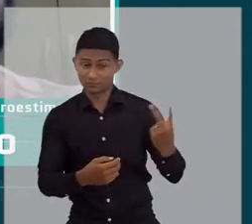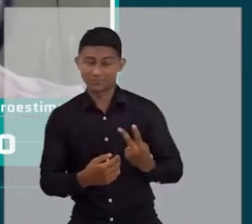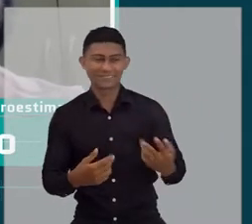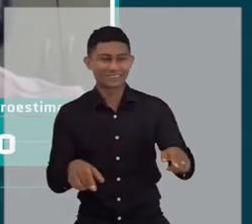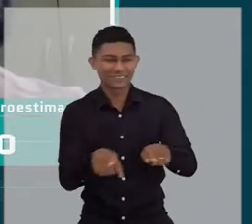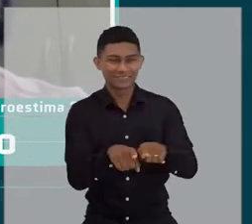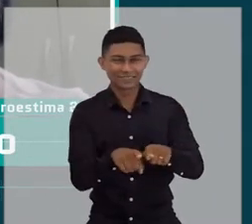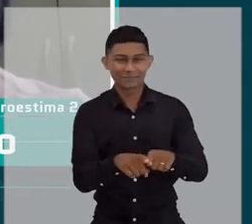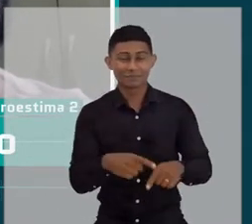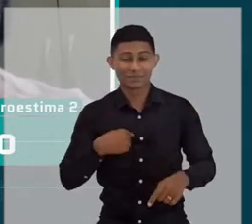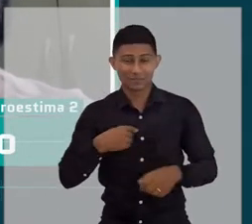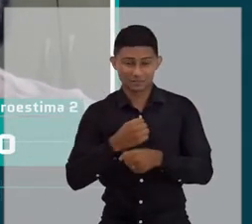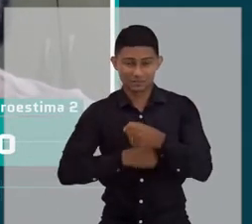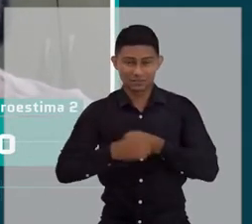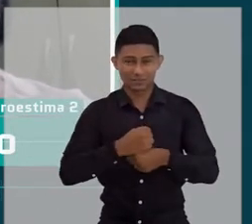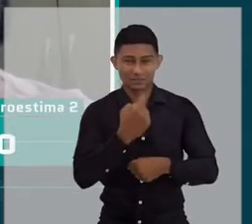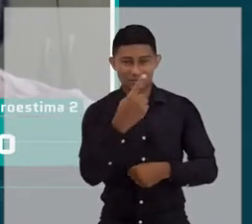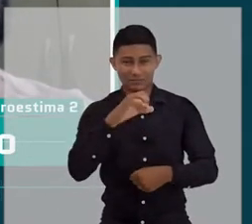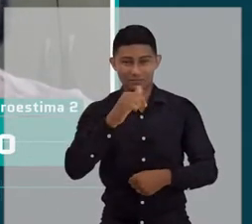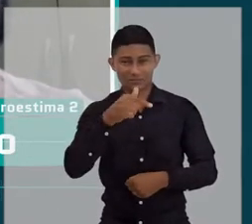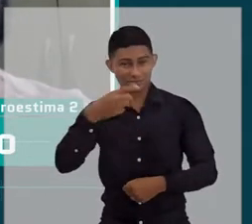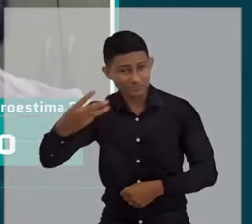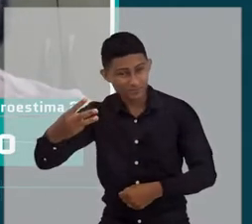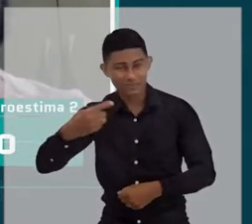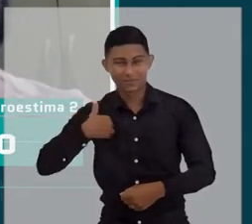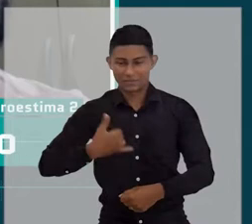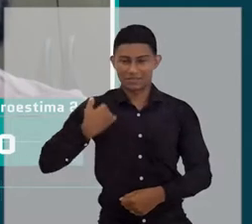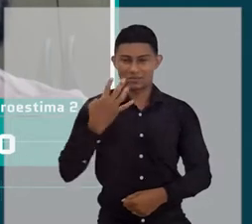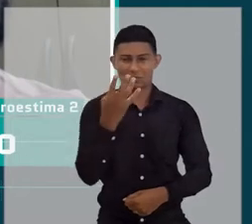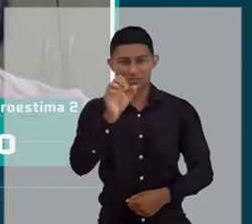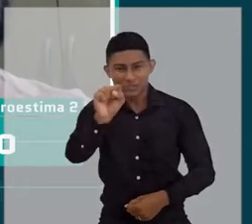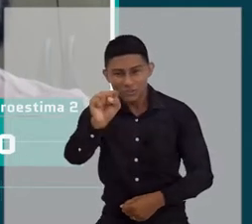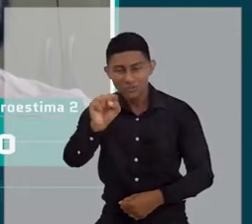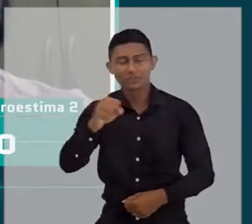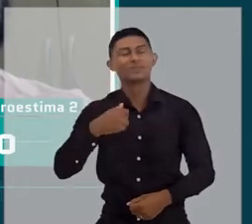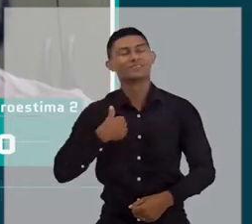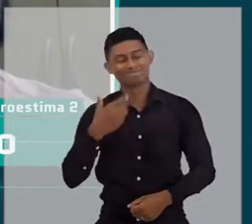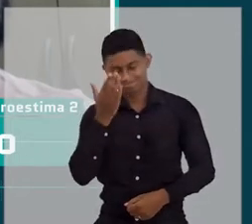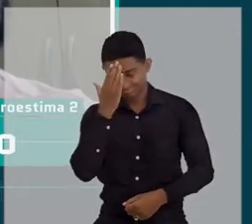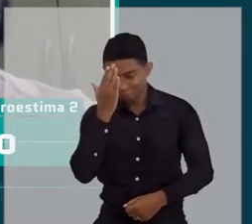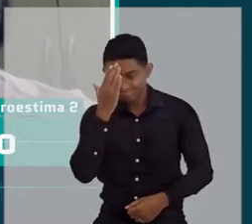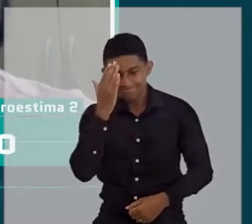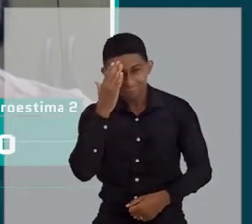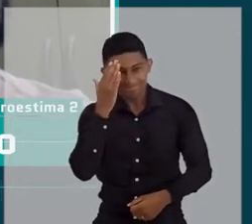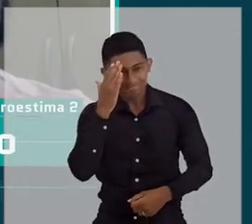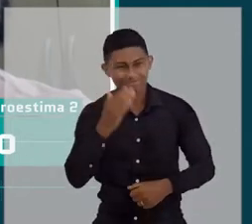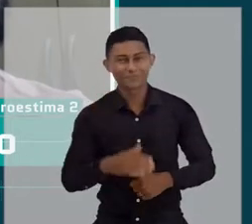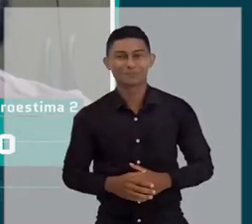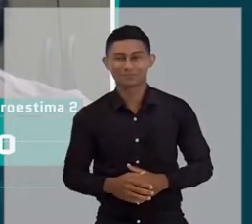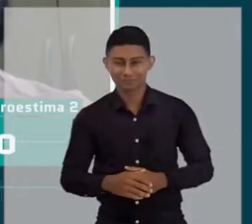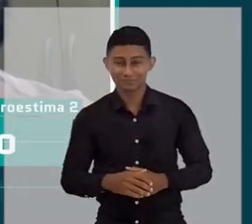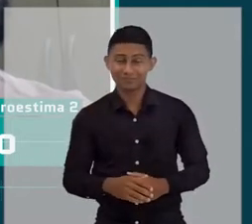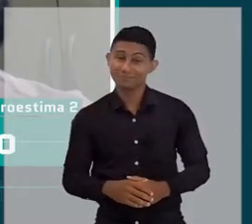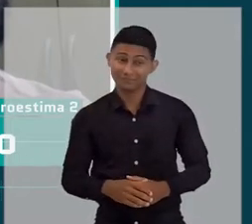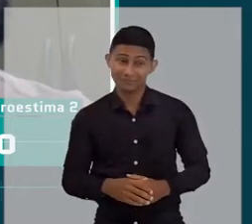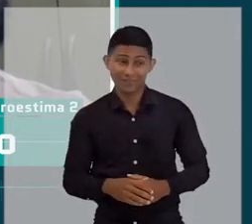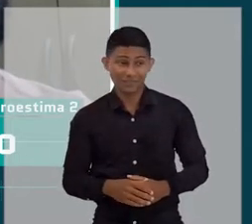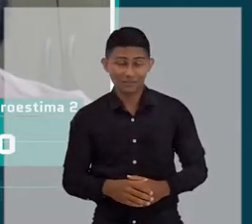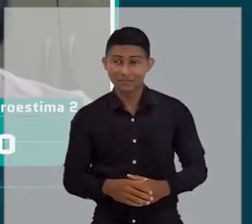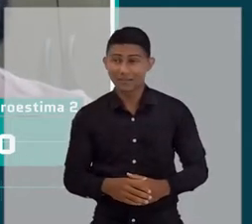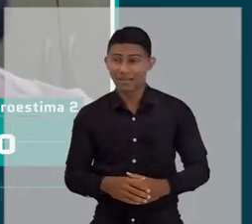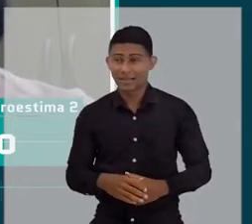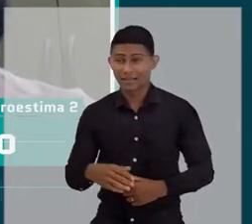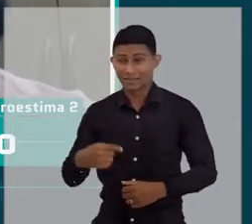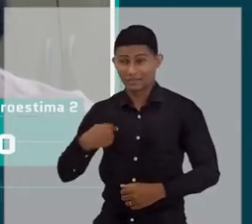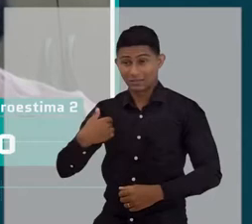Somos, viu, Ricardo? Gente, eu sou de 73, eu tenho 48 anos. Então, eu entendo muito. É tão